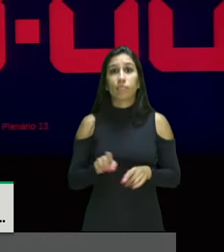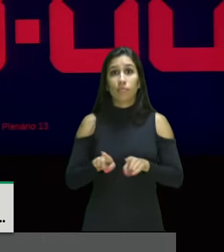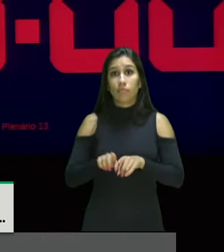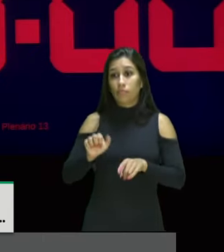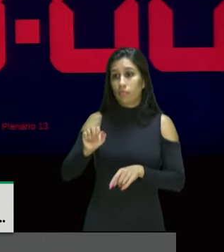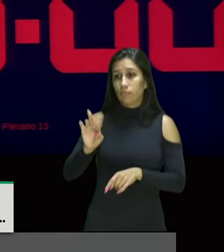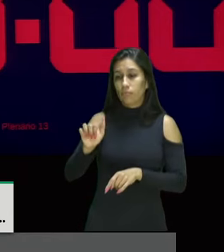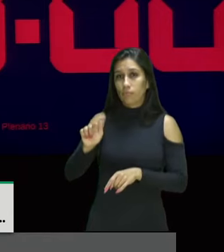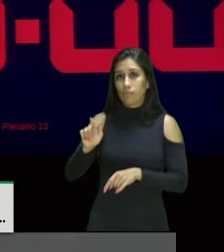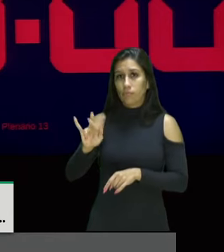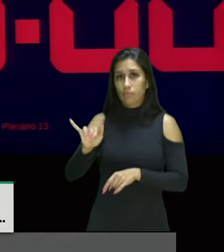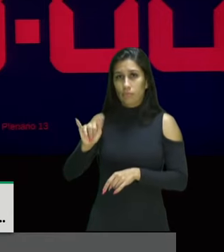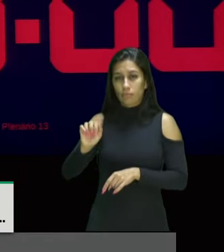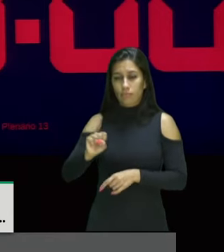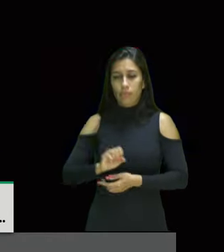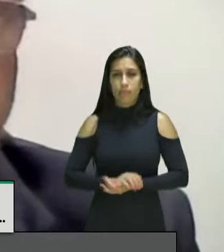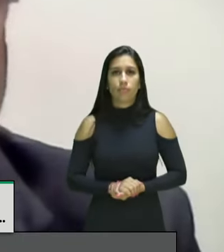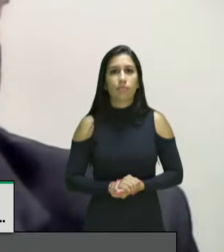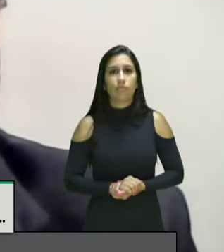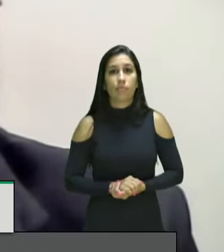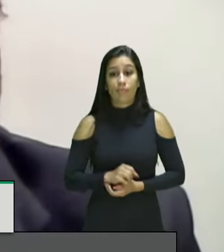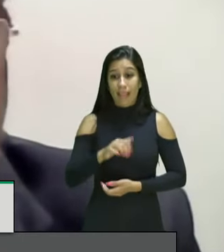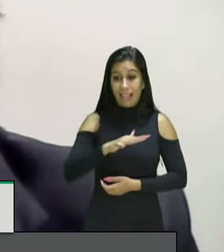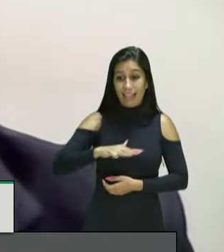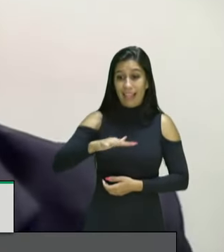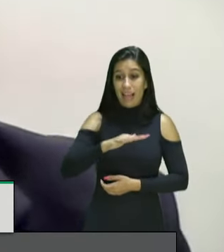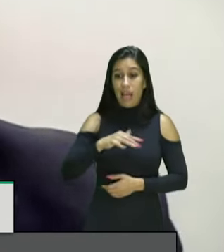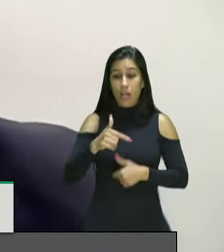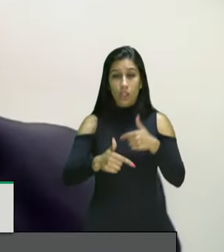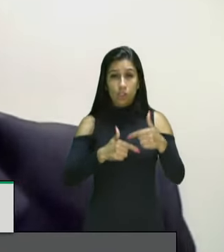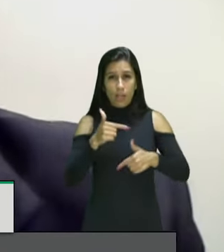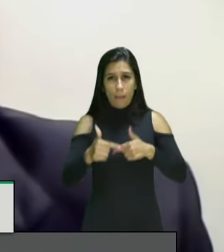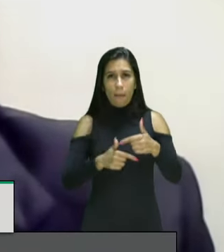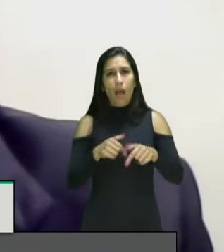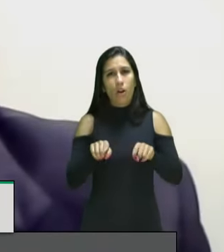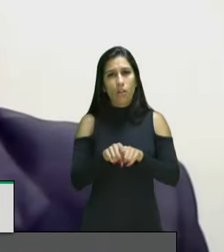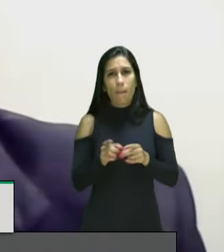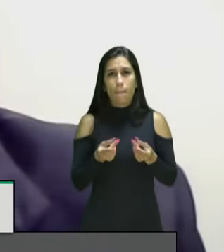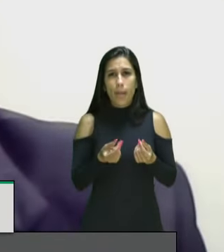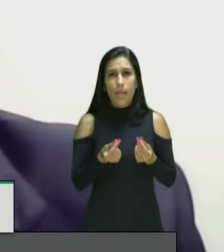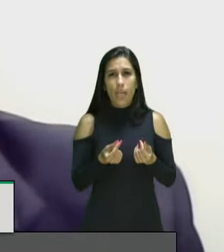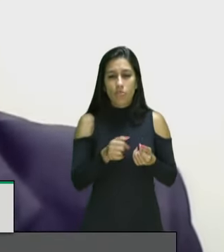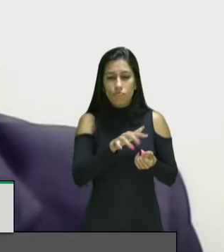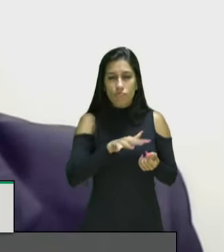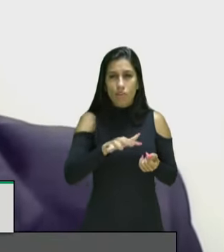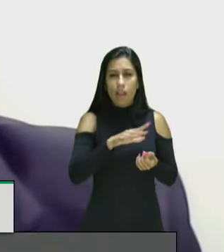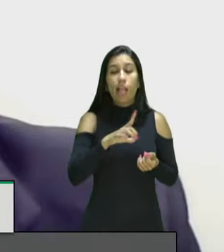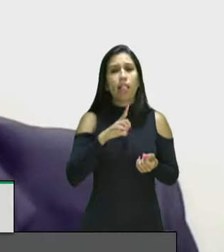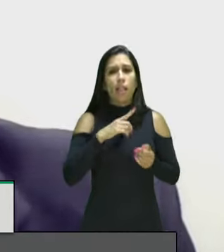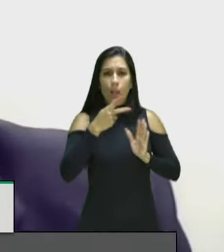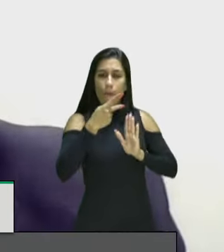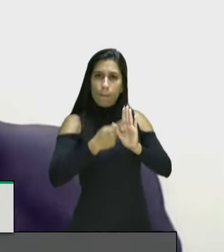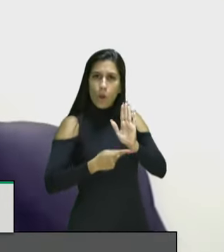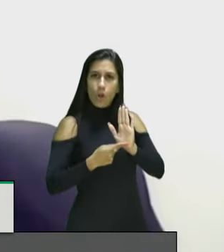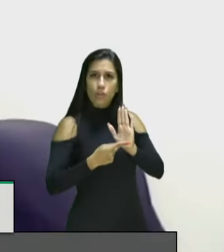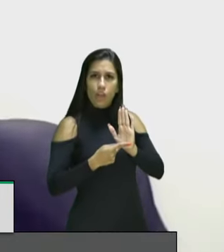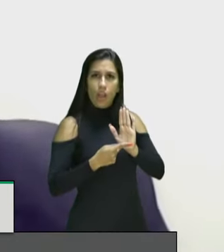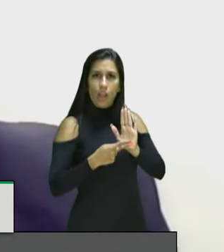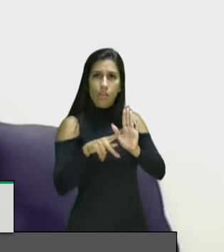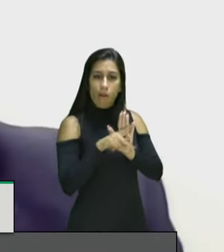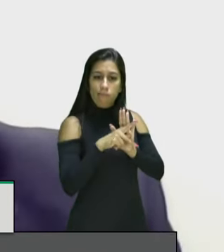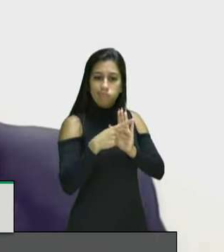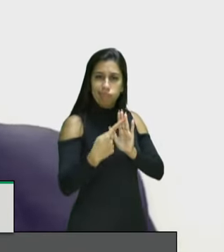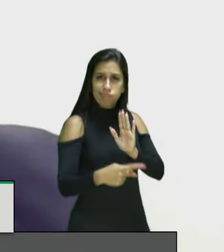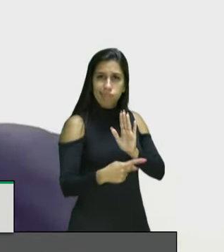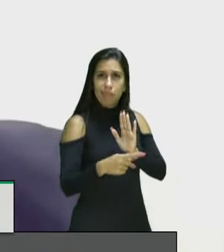fundacional. E na área do trabalho e renda, nós temos o projeto Progredir, do Ministério da Saúde da